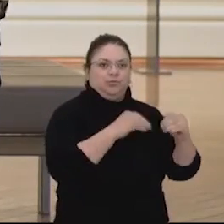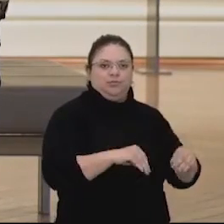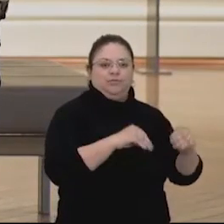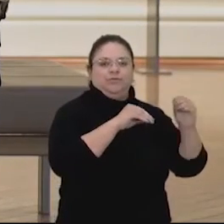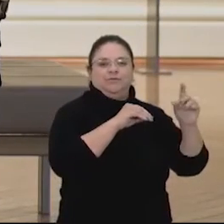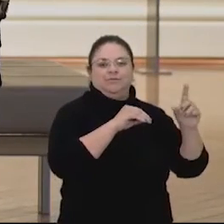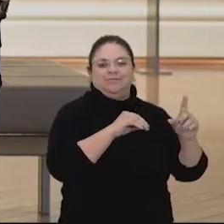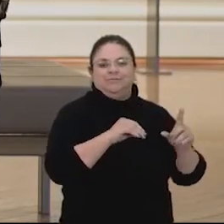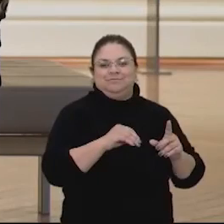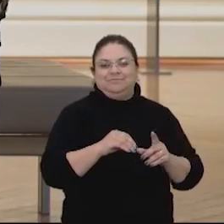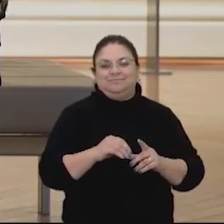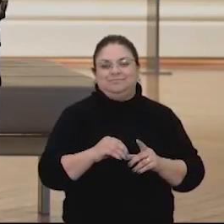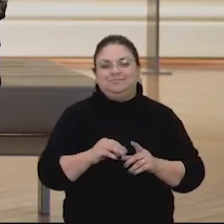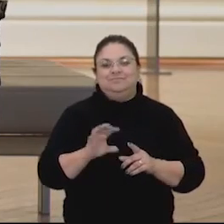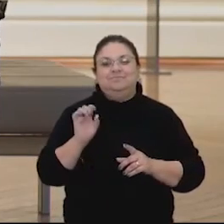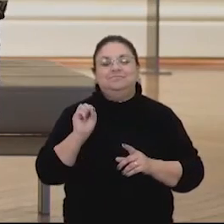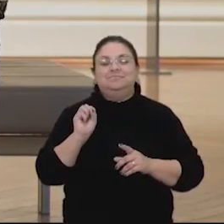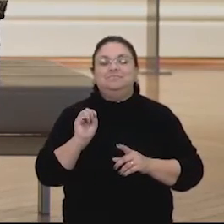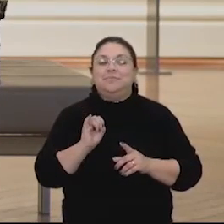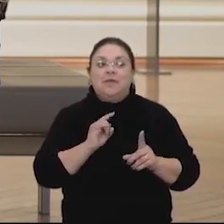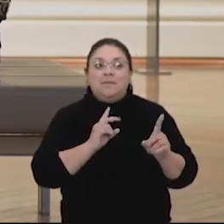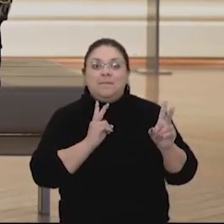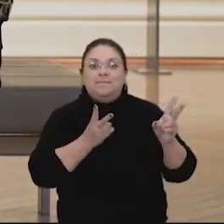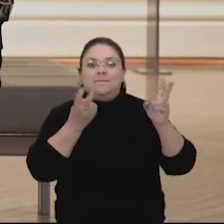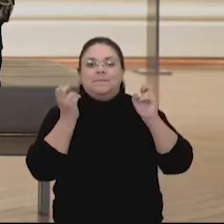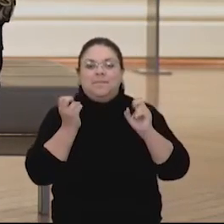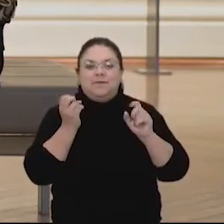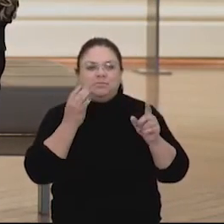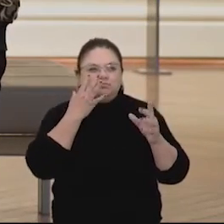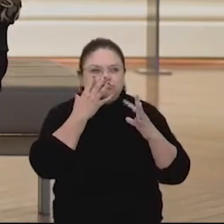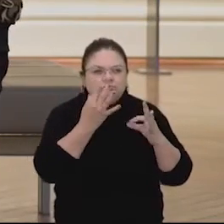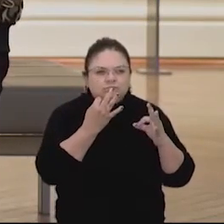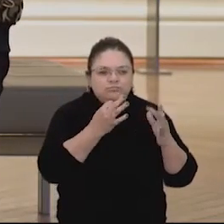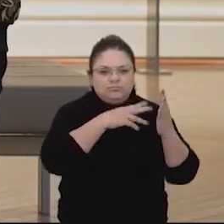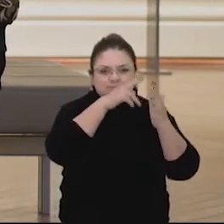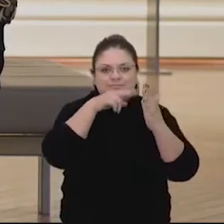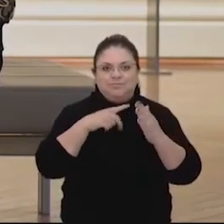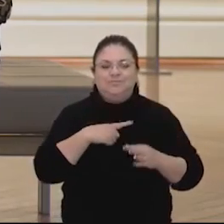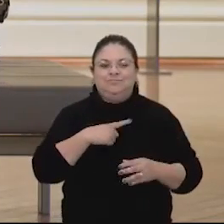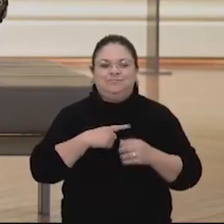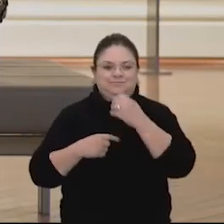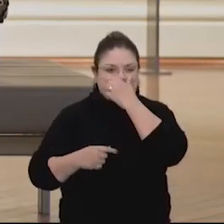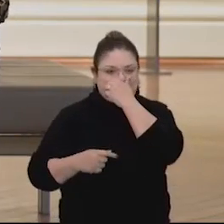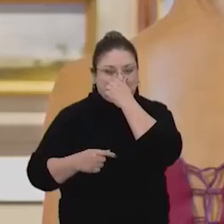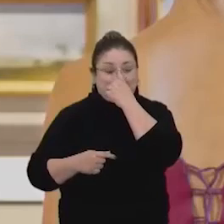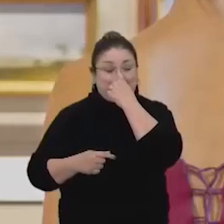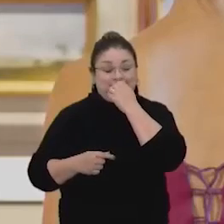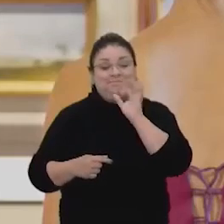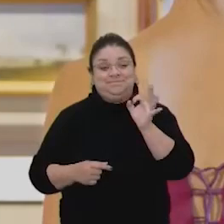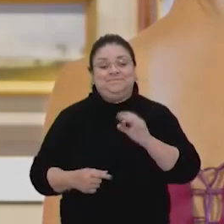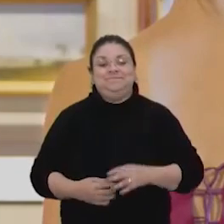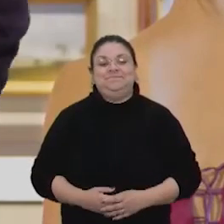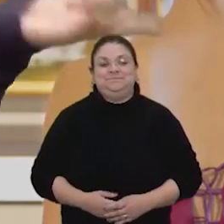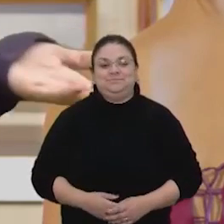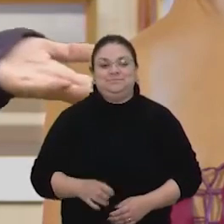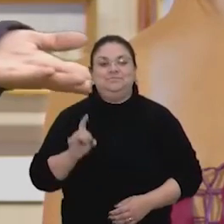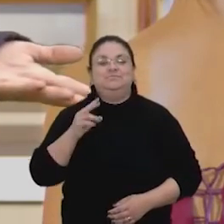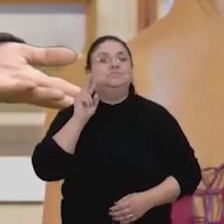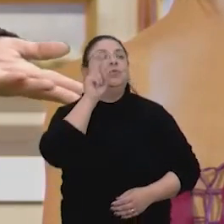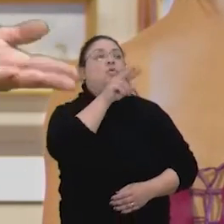momento de repressão, você só consegue identificar aí com um olhar bem atento, né, Pro? É verdade, essa é a ideia. É que você não olhe